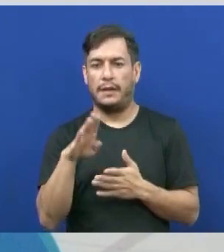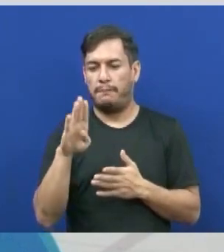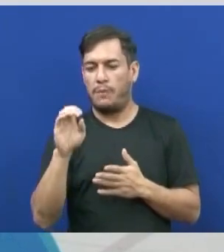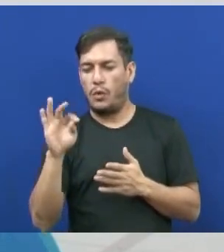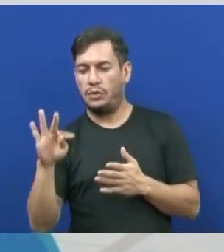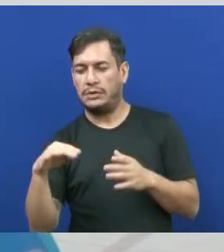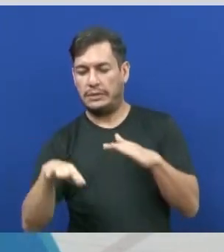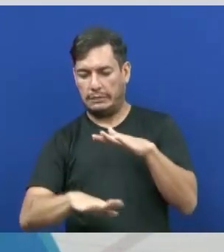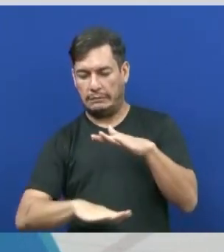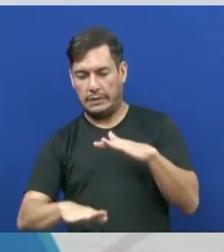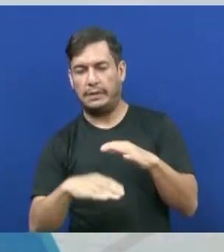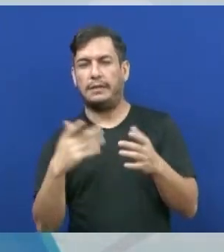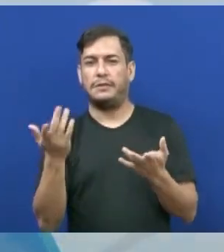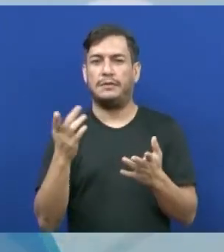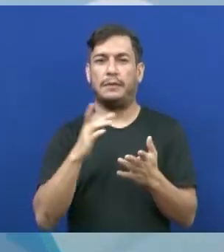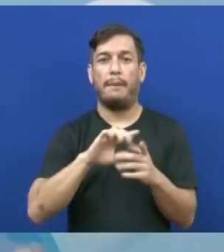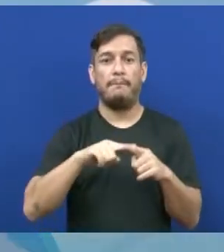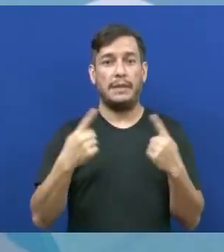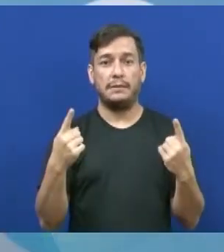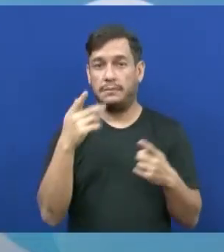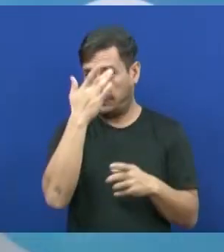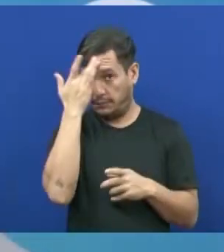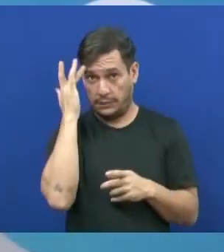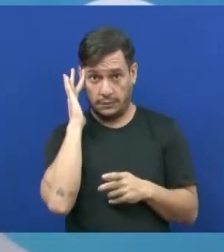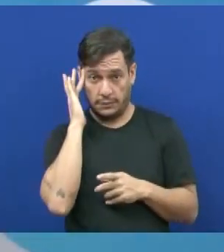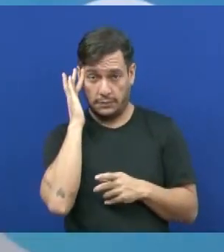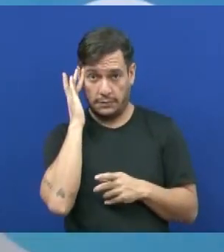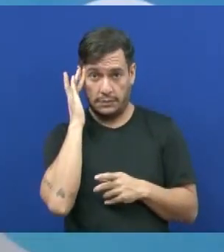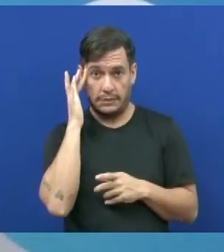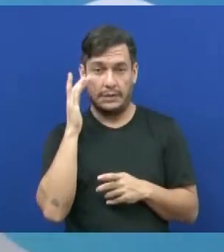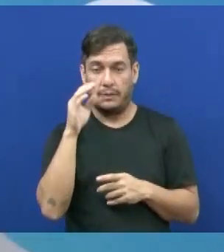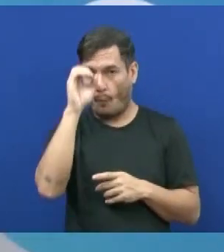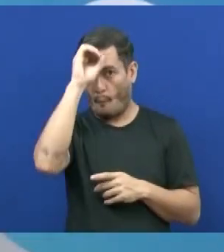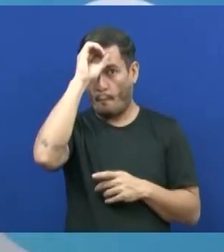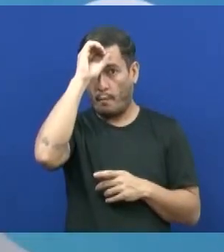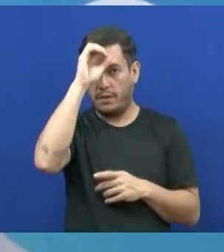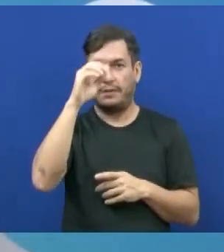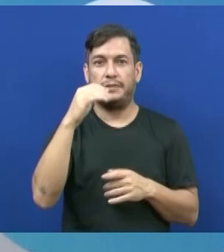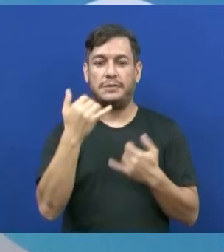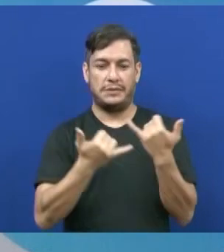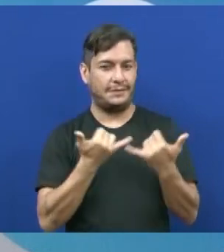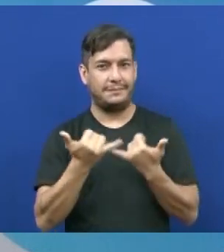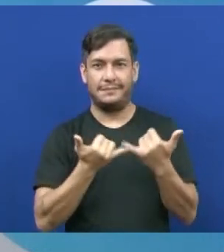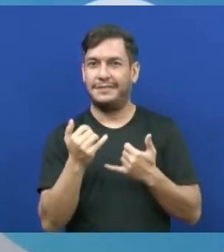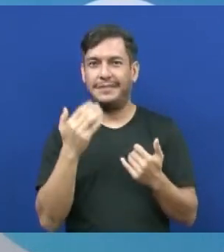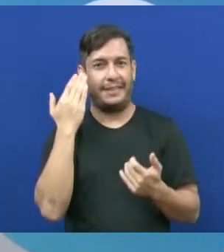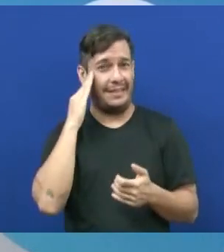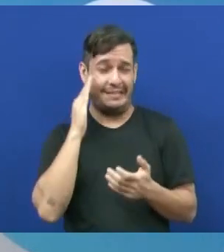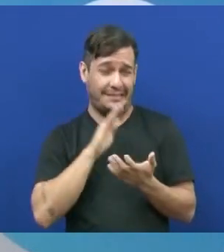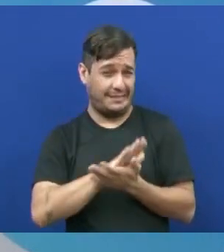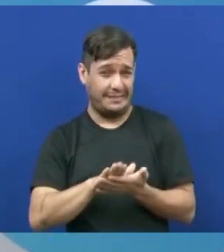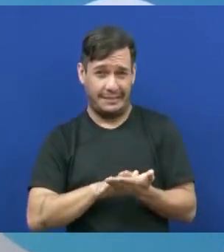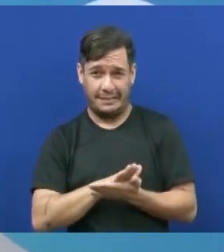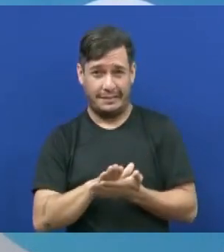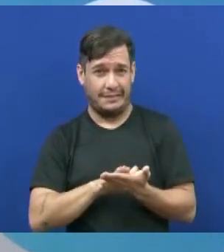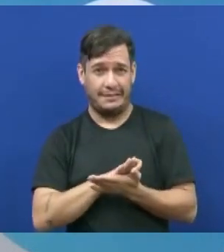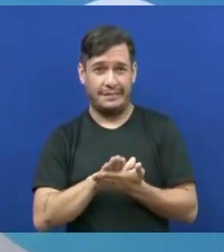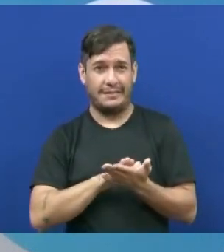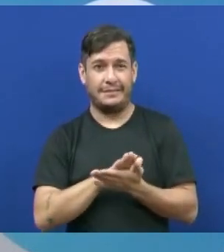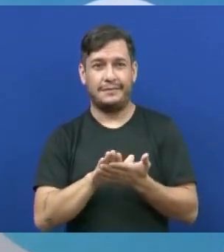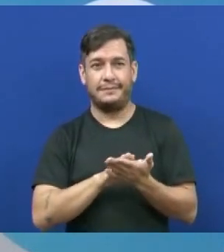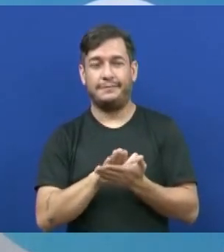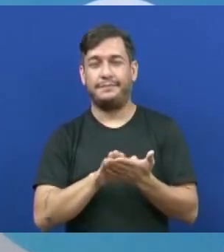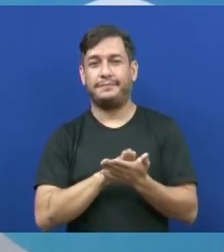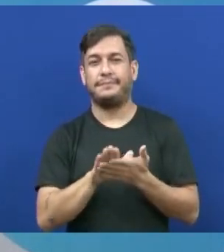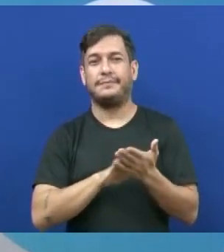para ir para a linha de baixo e assim por diante. Mas para uma pessoa que é leiga em jogos, ela não vai entender absolutamente nada do que você está falando.